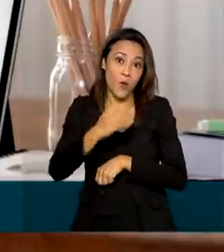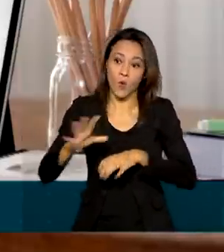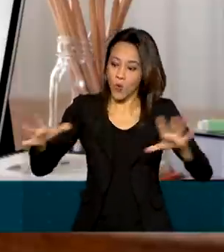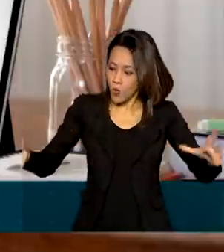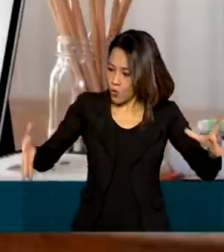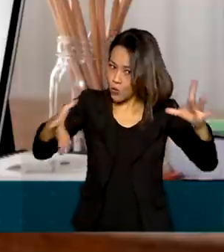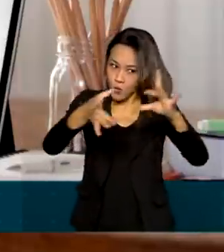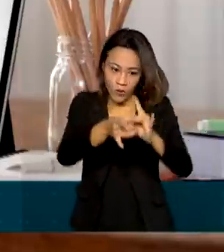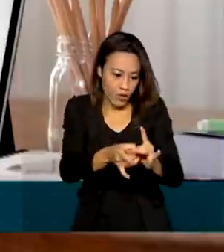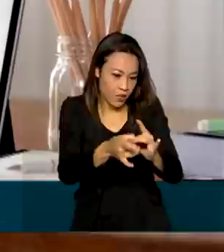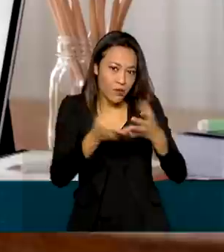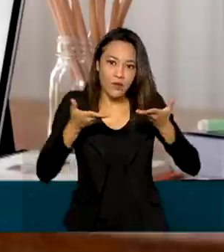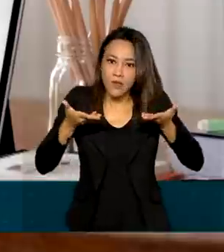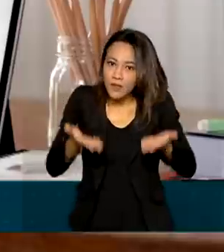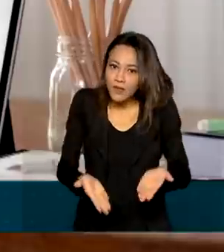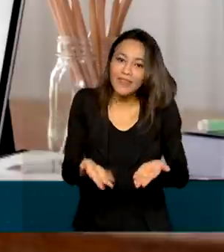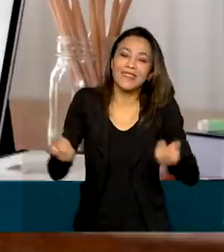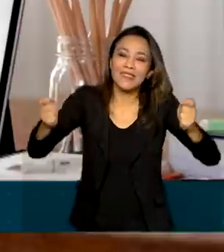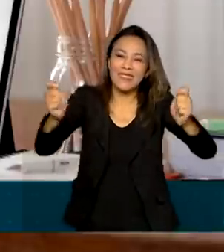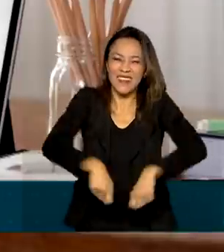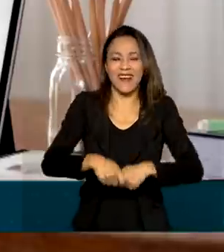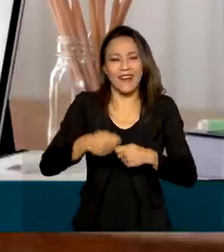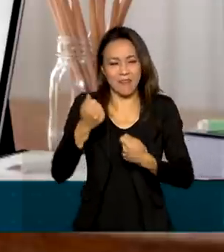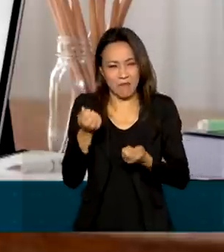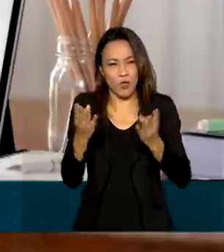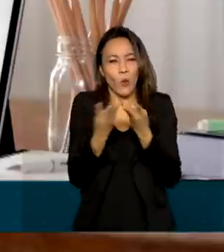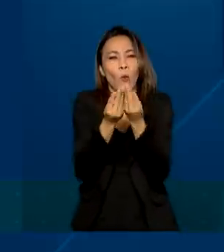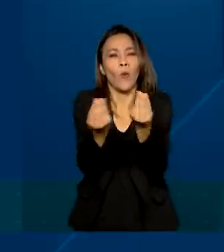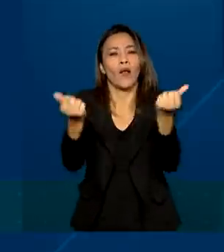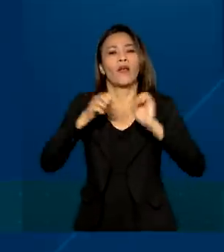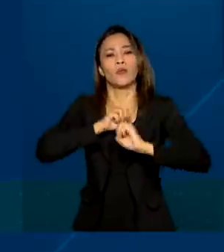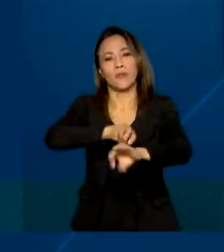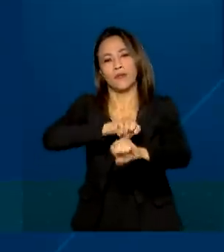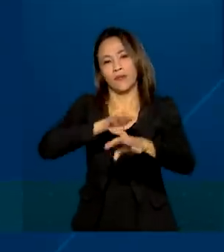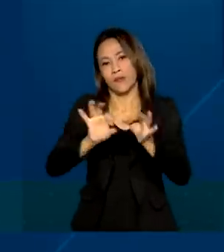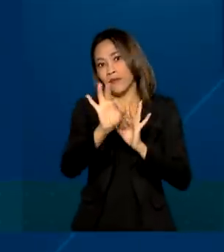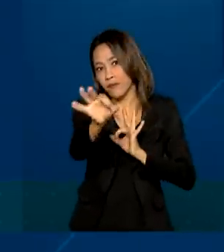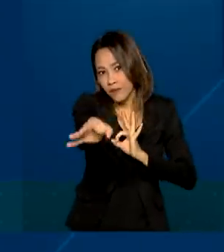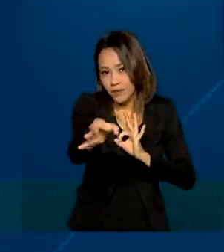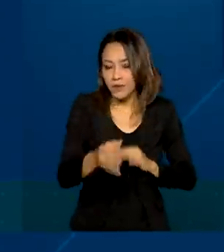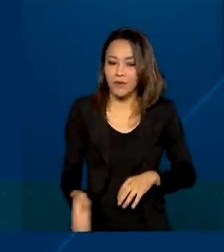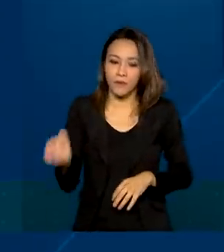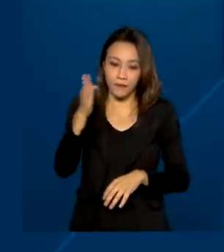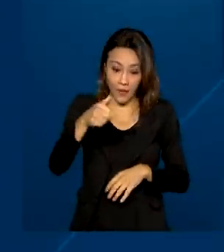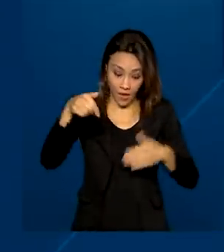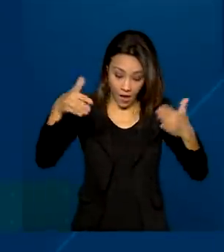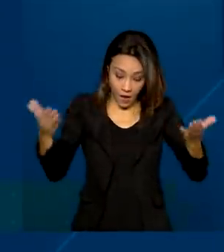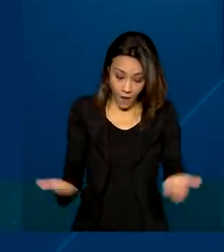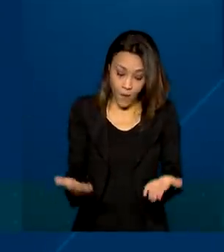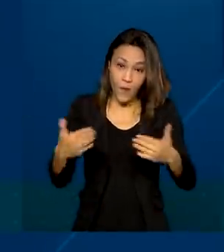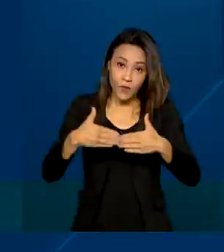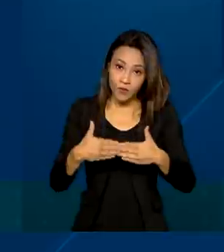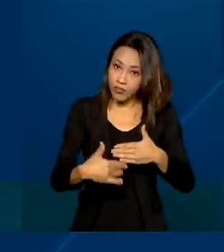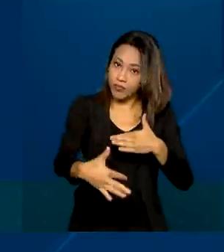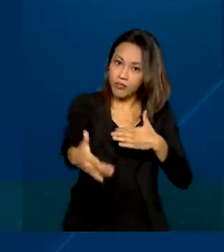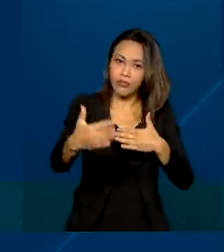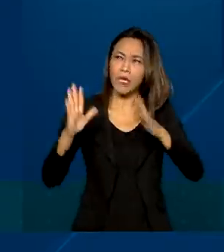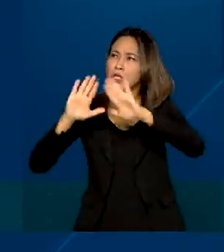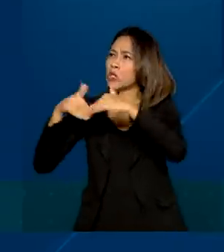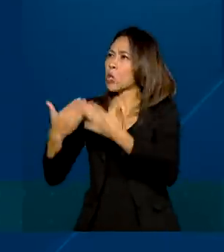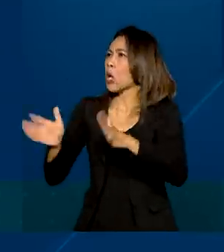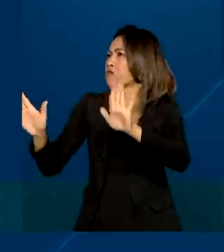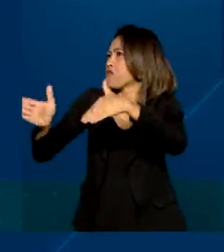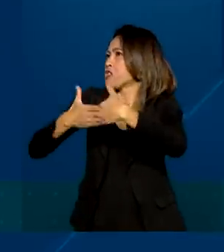deles é o que pode fazer uma educação à distância de qualidade. Daqui para frente, independente das escolas estarem fechadas ou